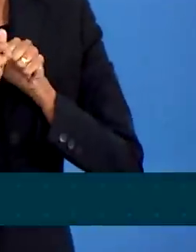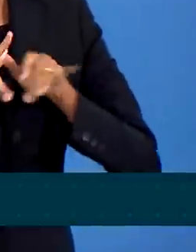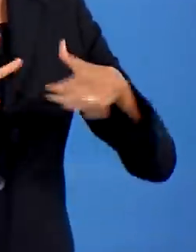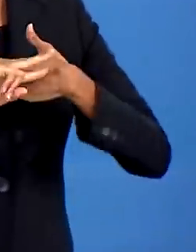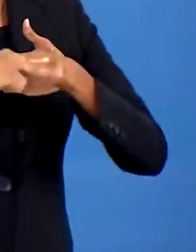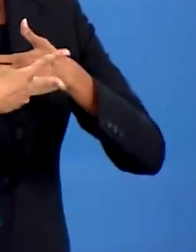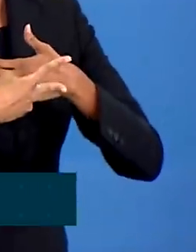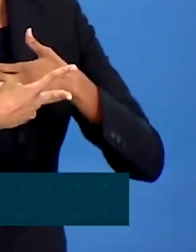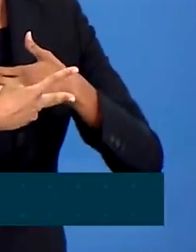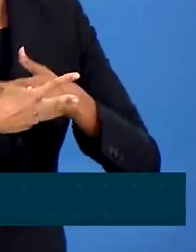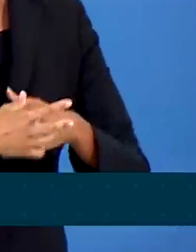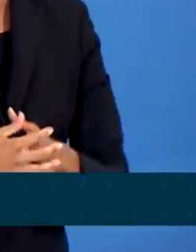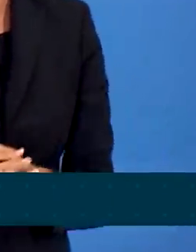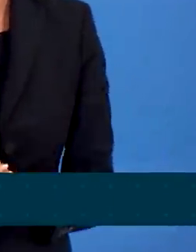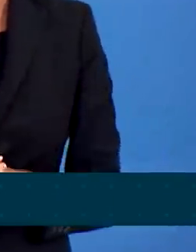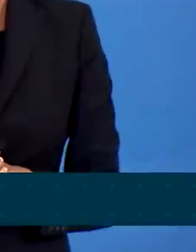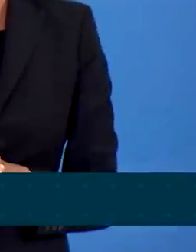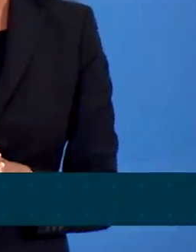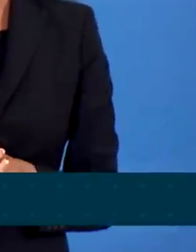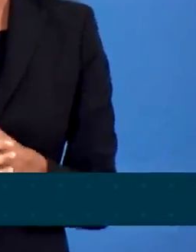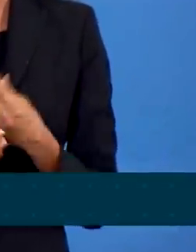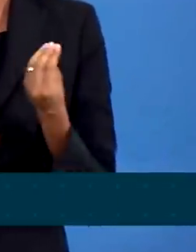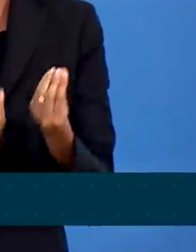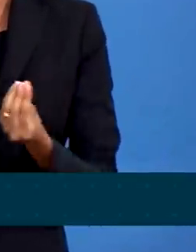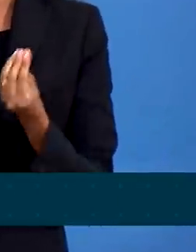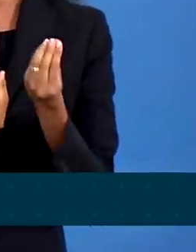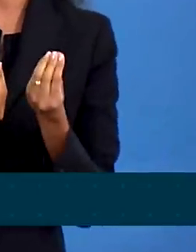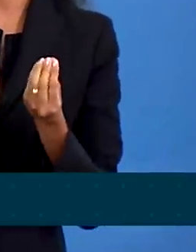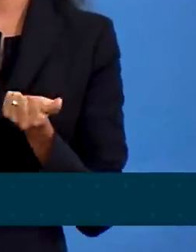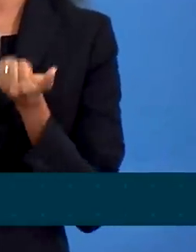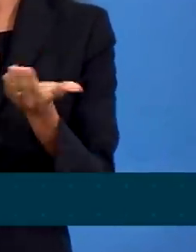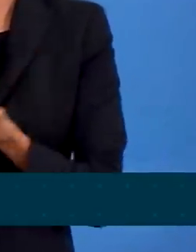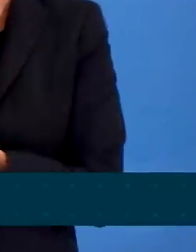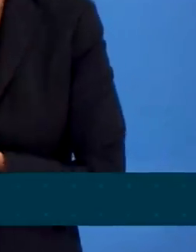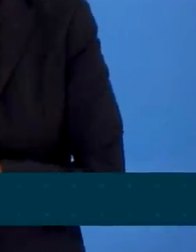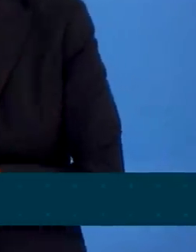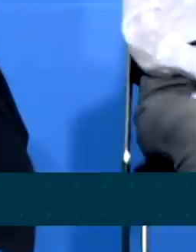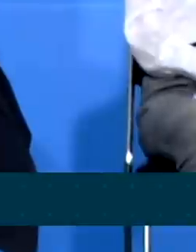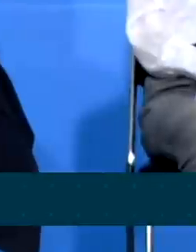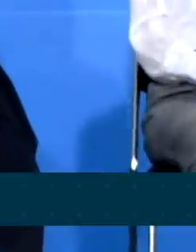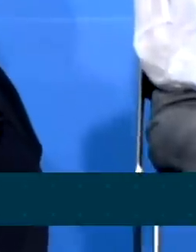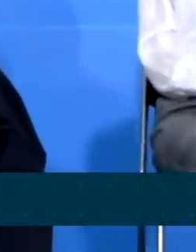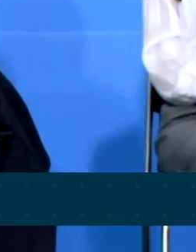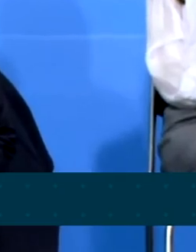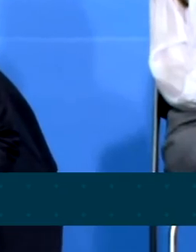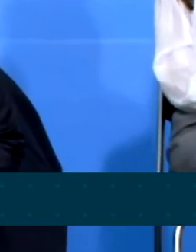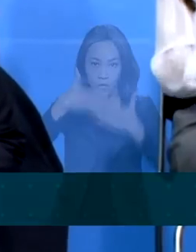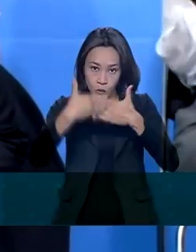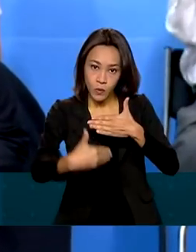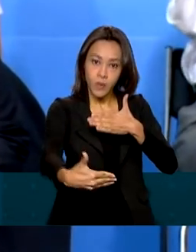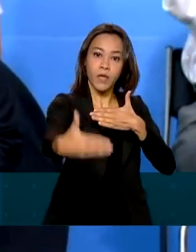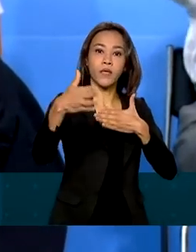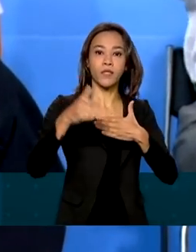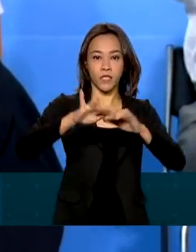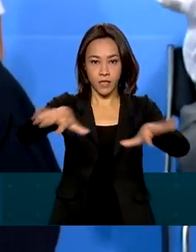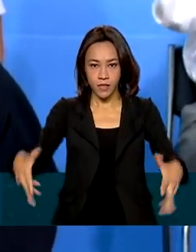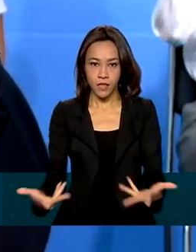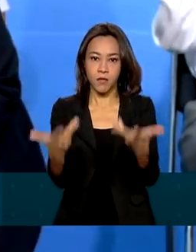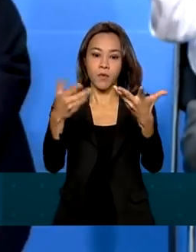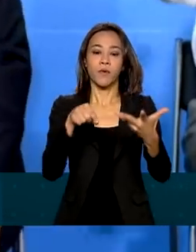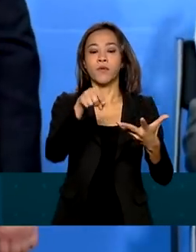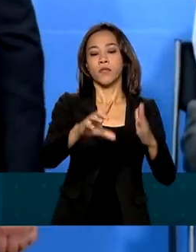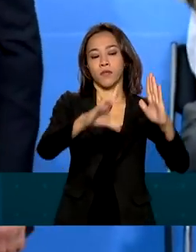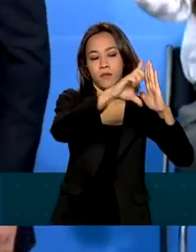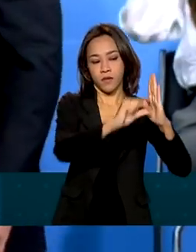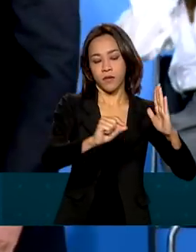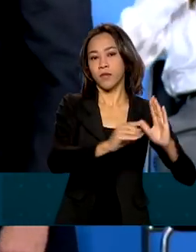negativos da pandemia, levando principalmente alimentos e água potável. Durante a cerimônia, a Casa Civil e a